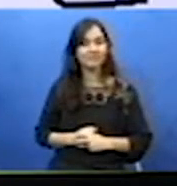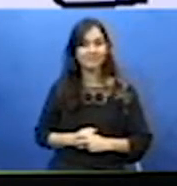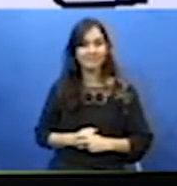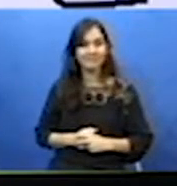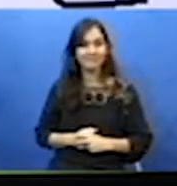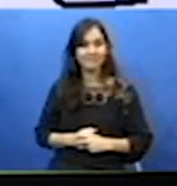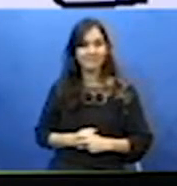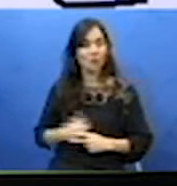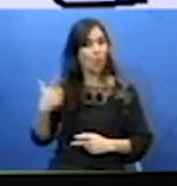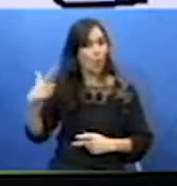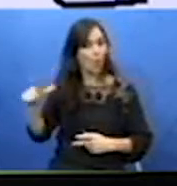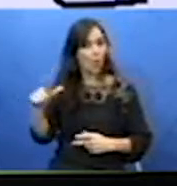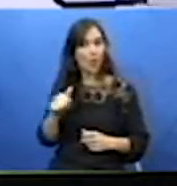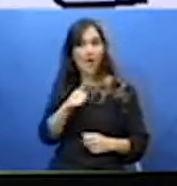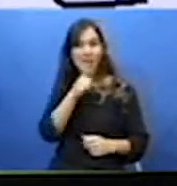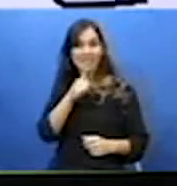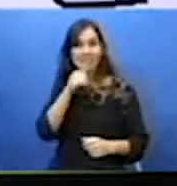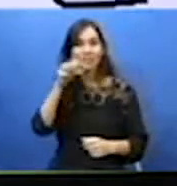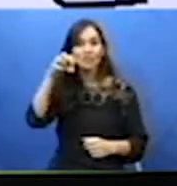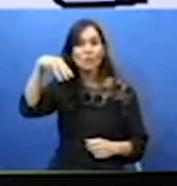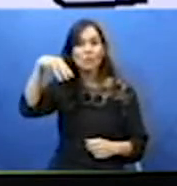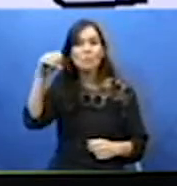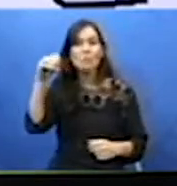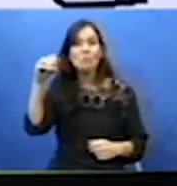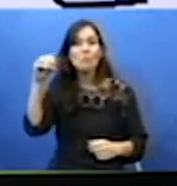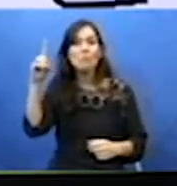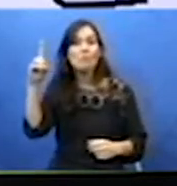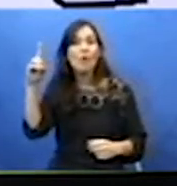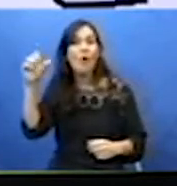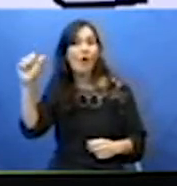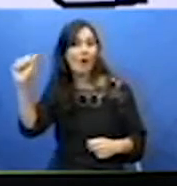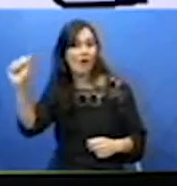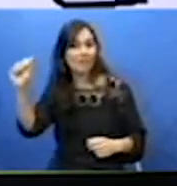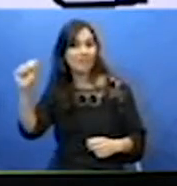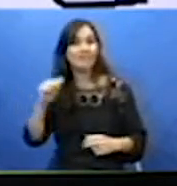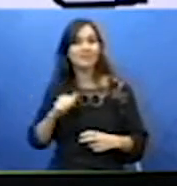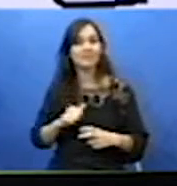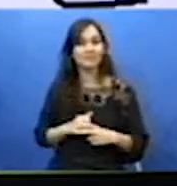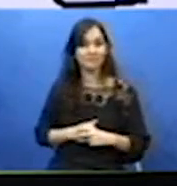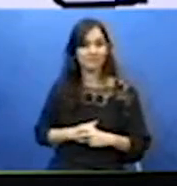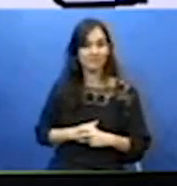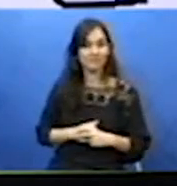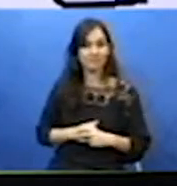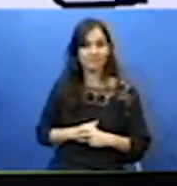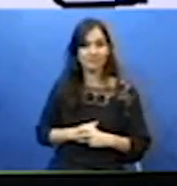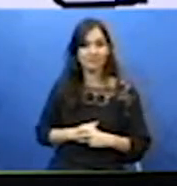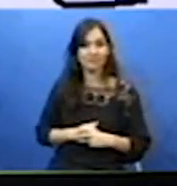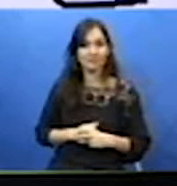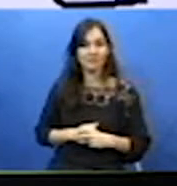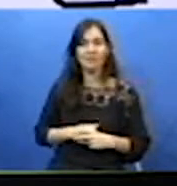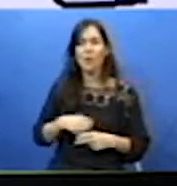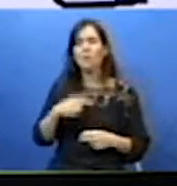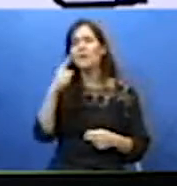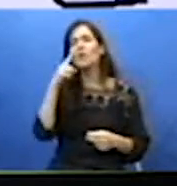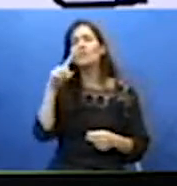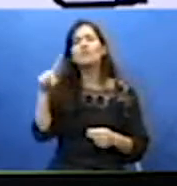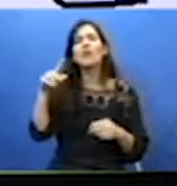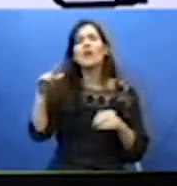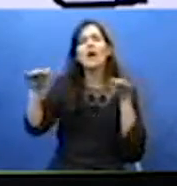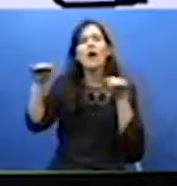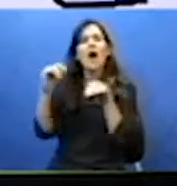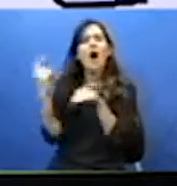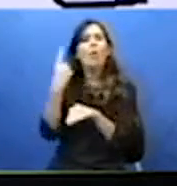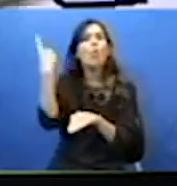Olha lá, professor, o exemplo. Olha aqui, mais um exemplo, né? Para calcular a moda referente às alturas dos